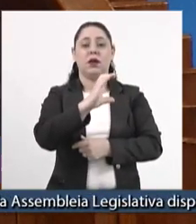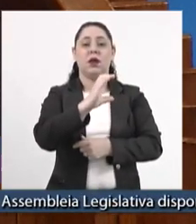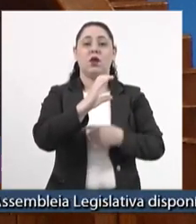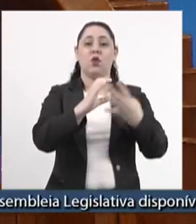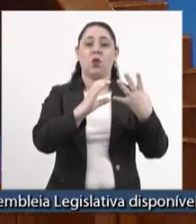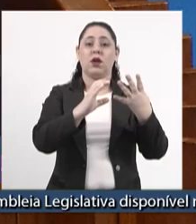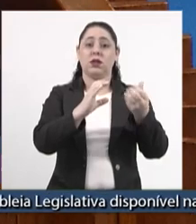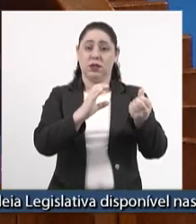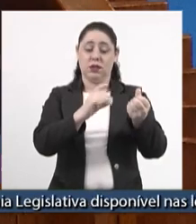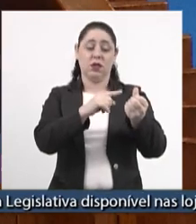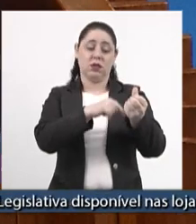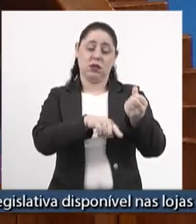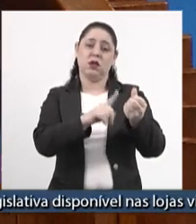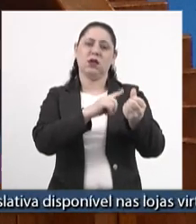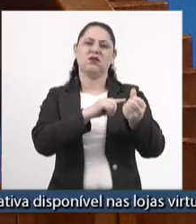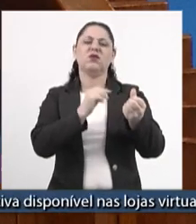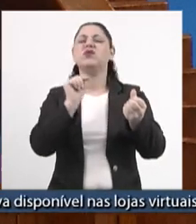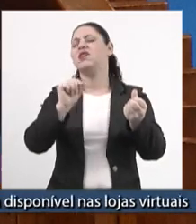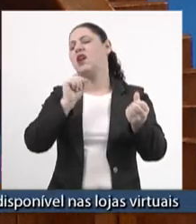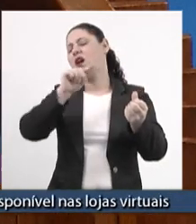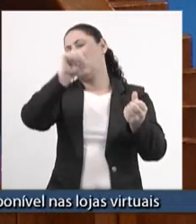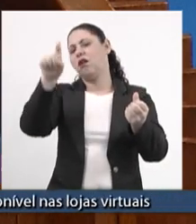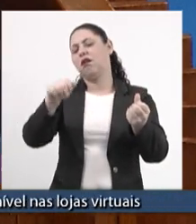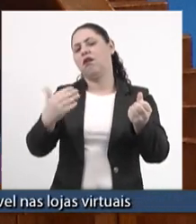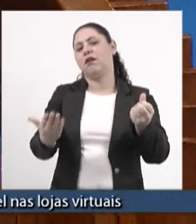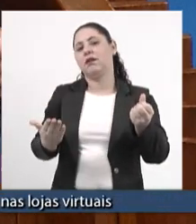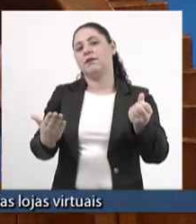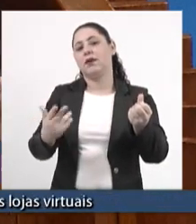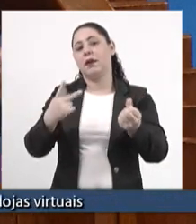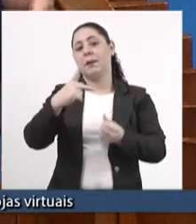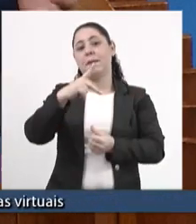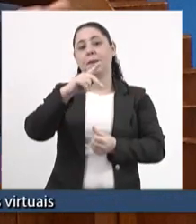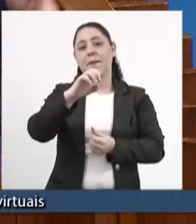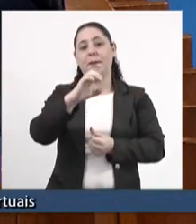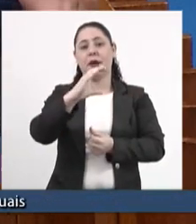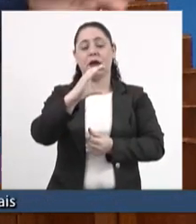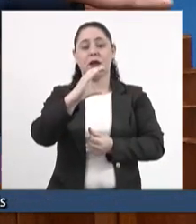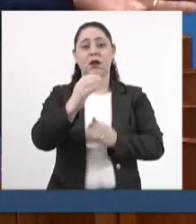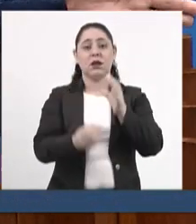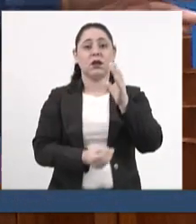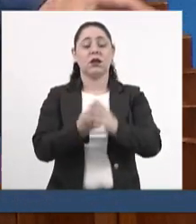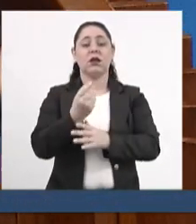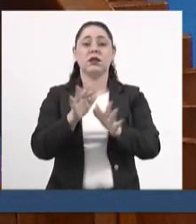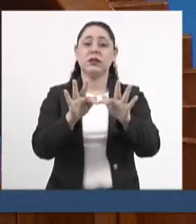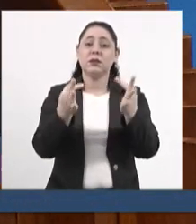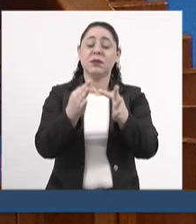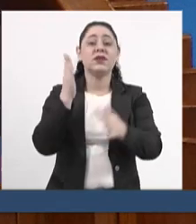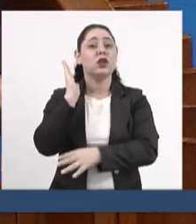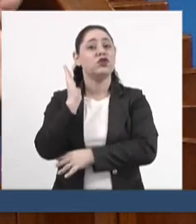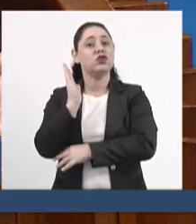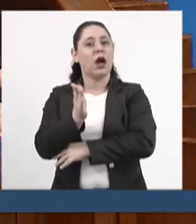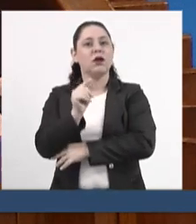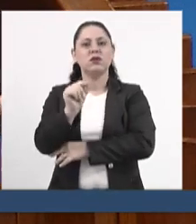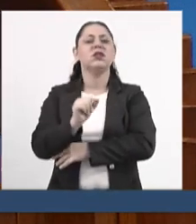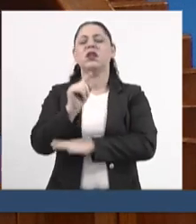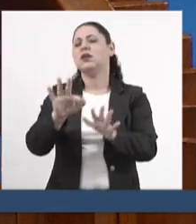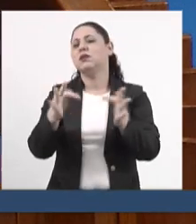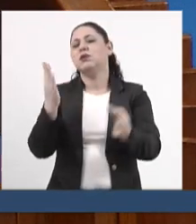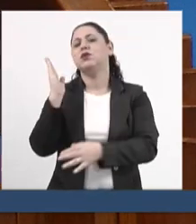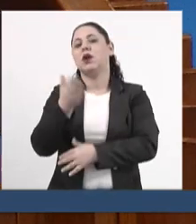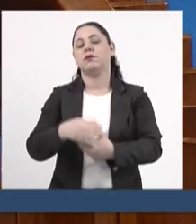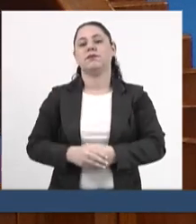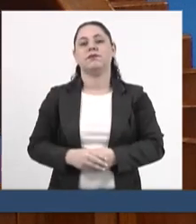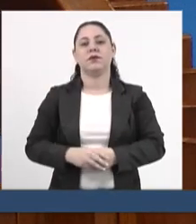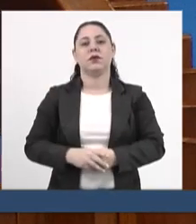46. O que é a PEC 46? É a PEC que cria o chamado Simplifica Já. O é o Simplifica Já?